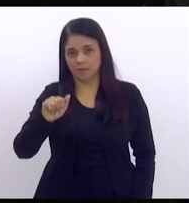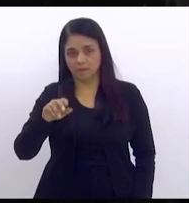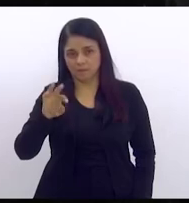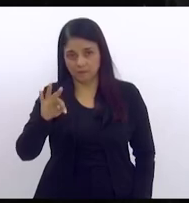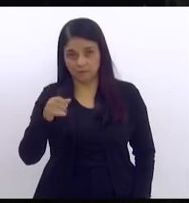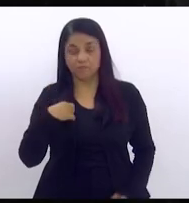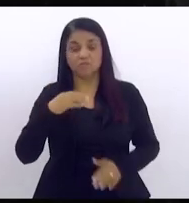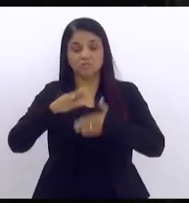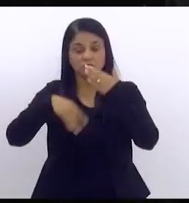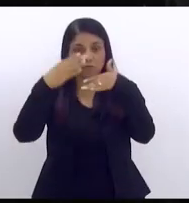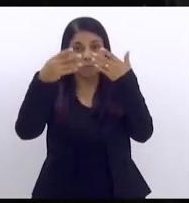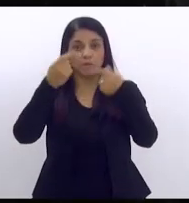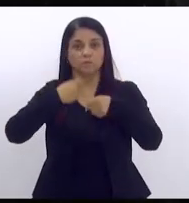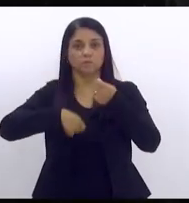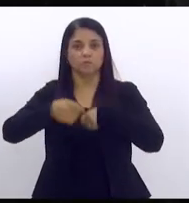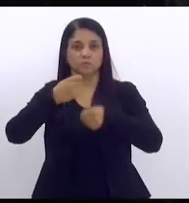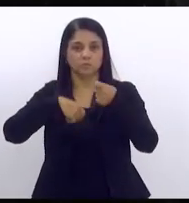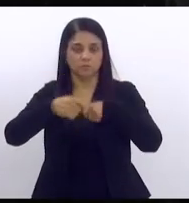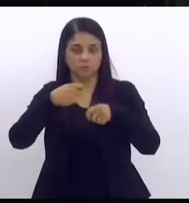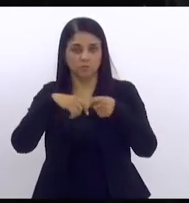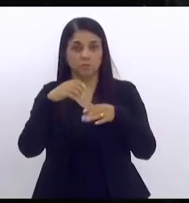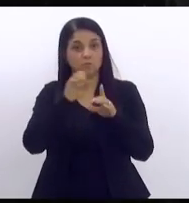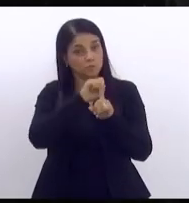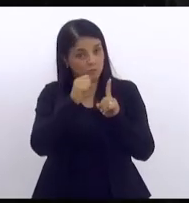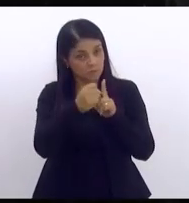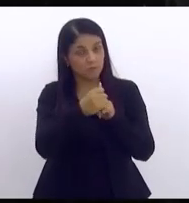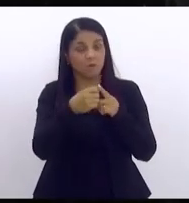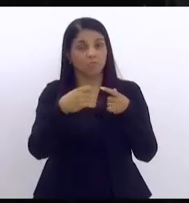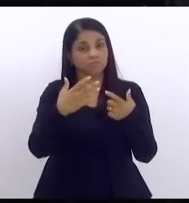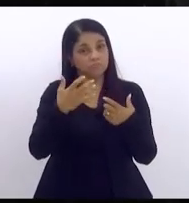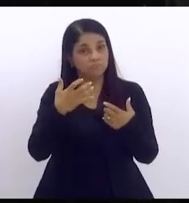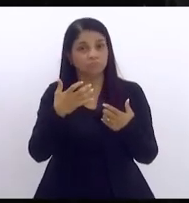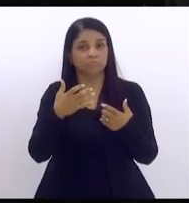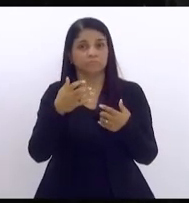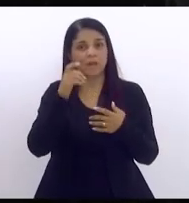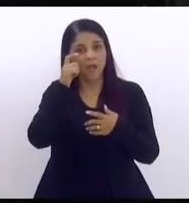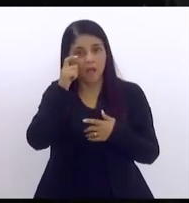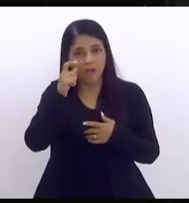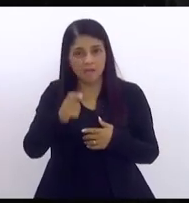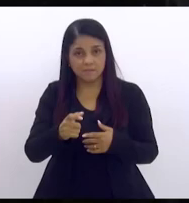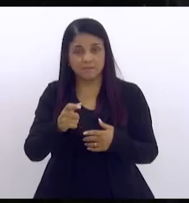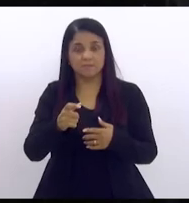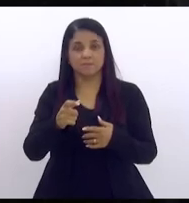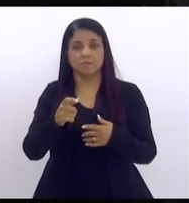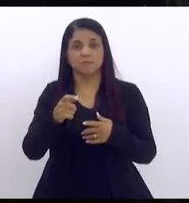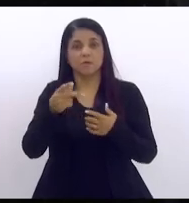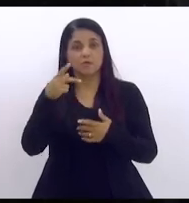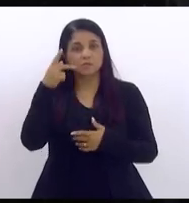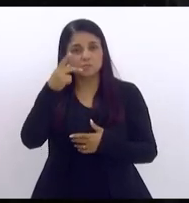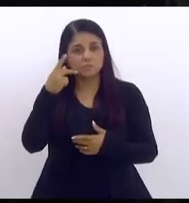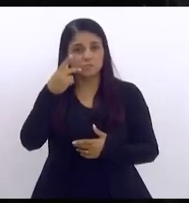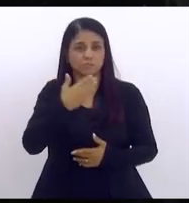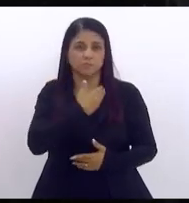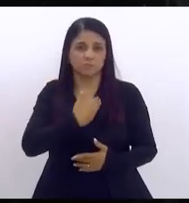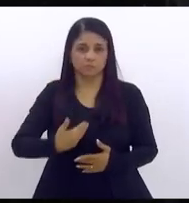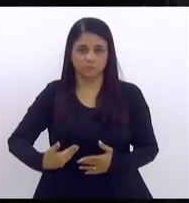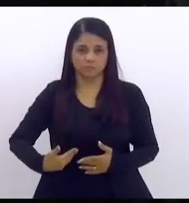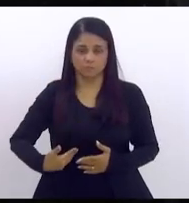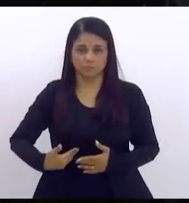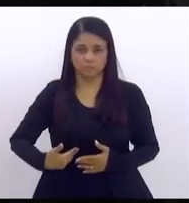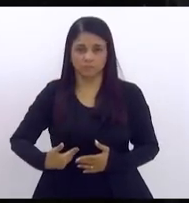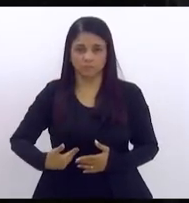econômico e social que você dê atenção para as políticas públicas